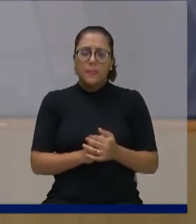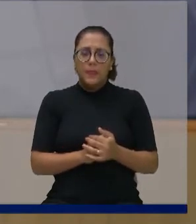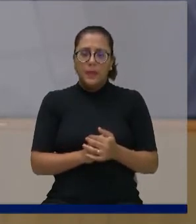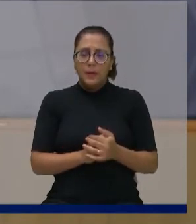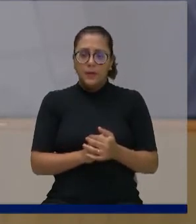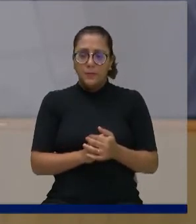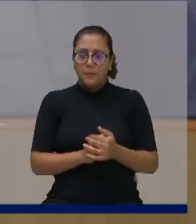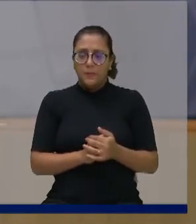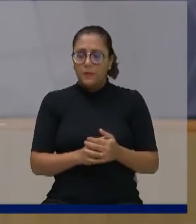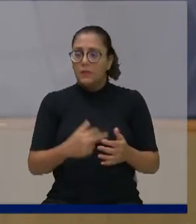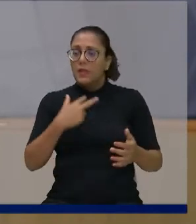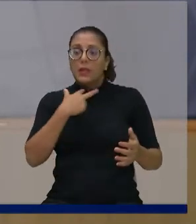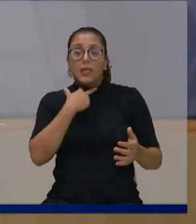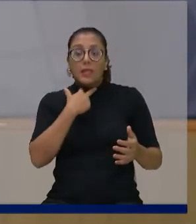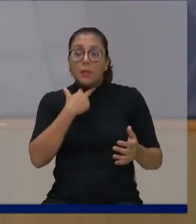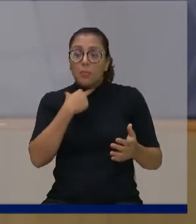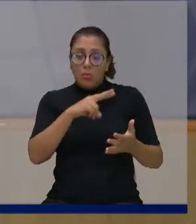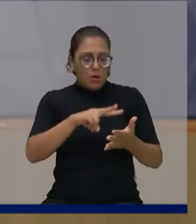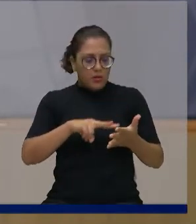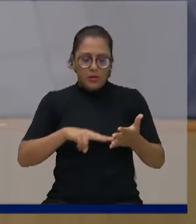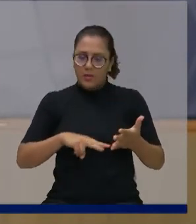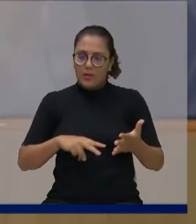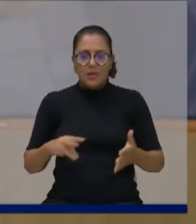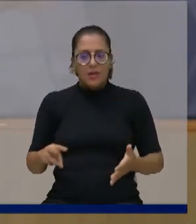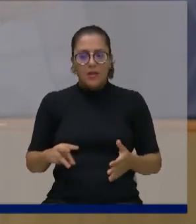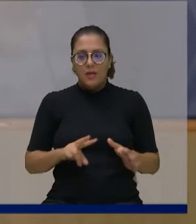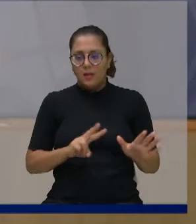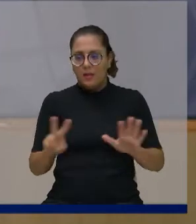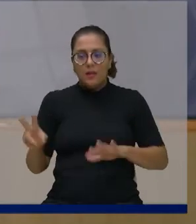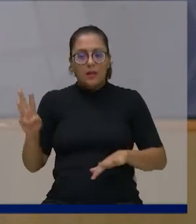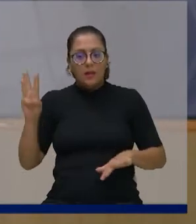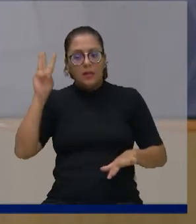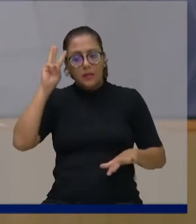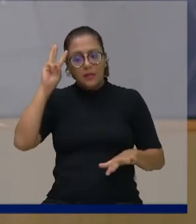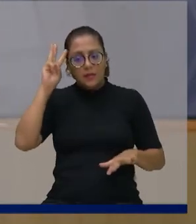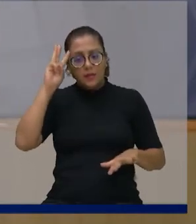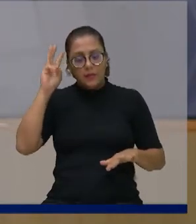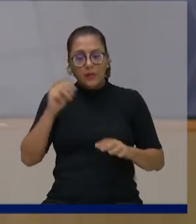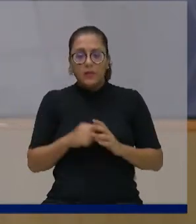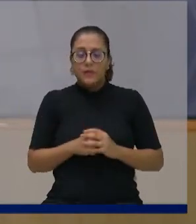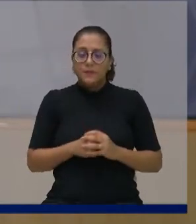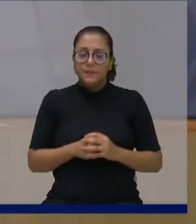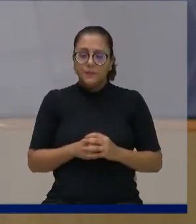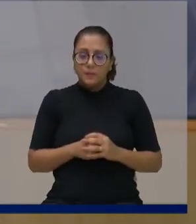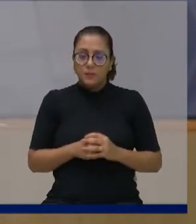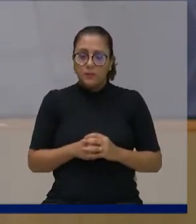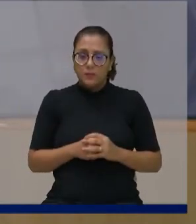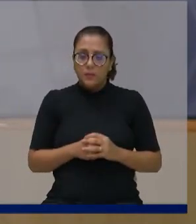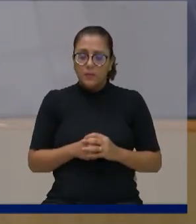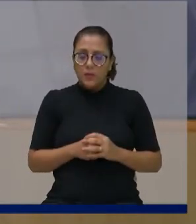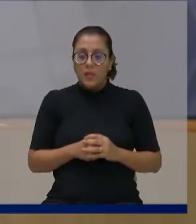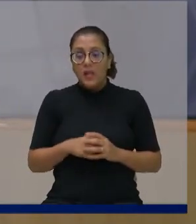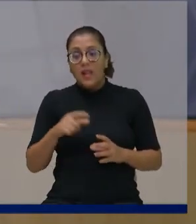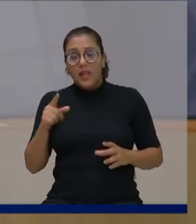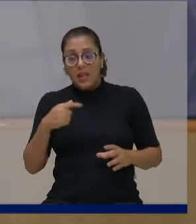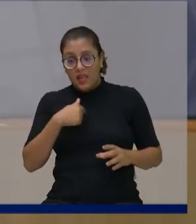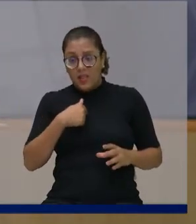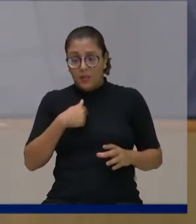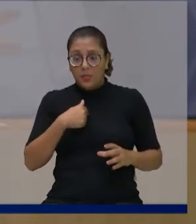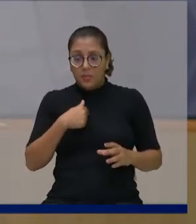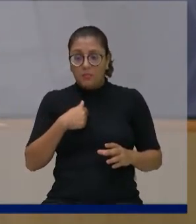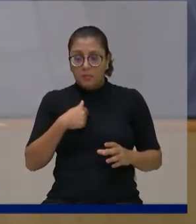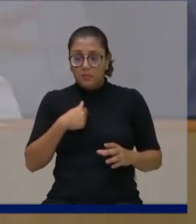regimentalmente, não pode se ler na terça-feira. Eu, como presidente democrático que eu sou, eu deixo as pessoas lerem, eu não falo nada. Eu nunca falei nada.